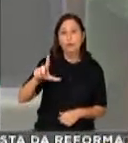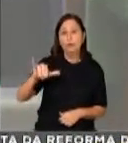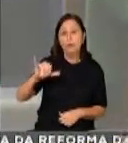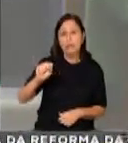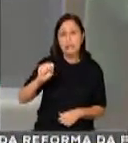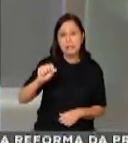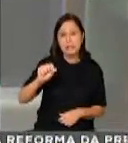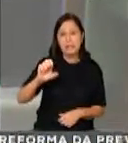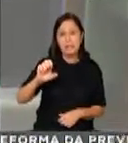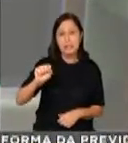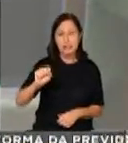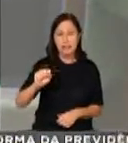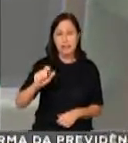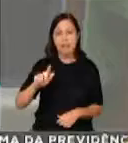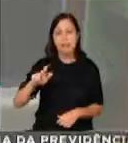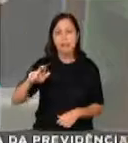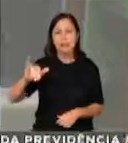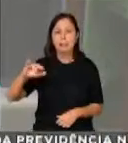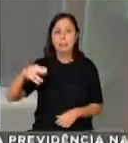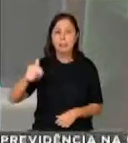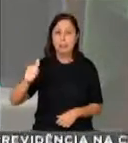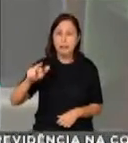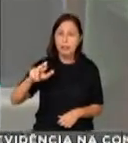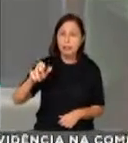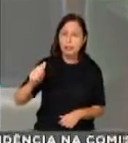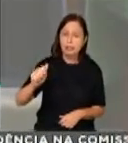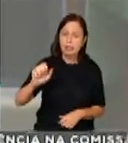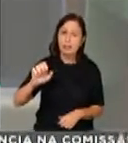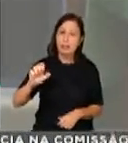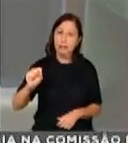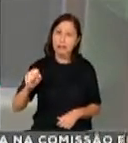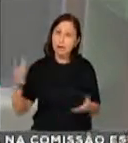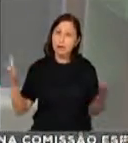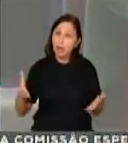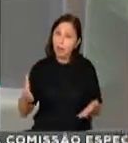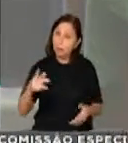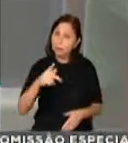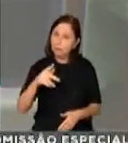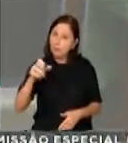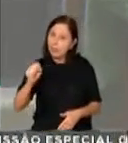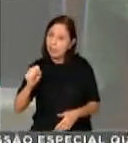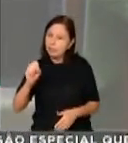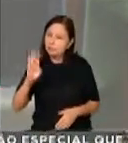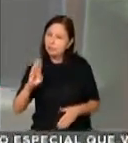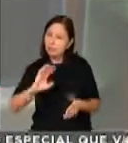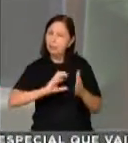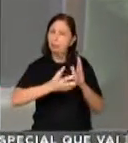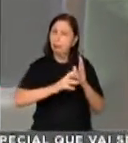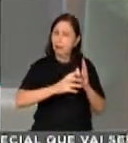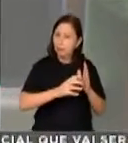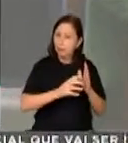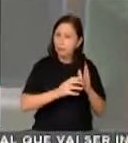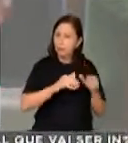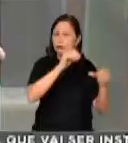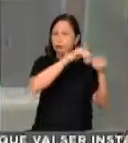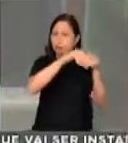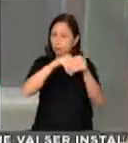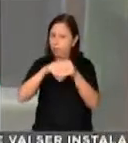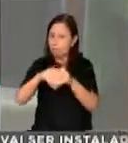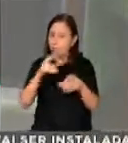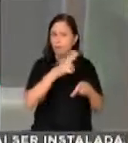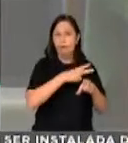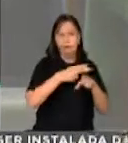o PSB, como ajudar o governo do senhor Jair Bolsonaro, que foi eleito democraticamente, e a gente não pode